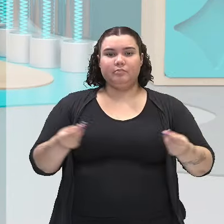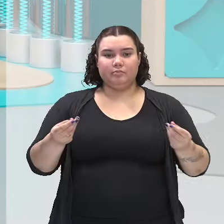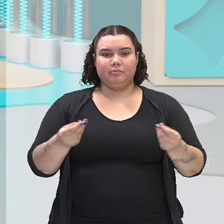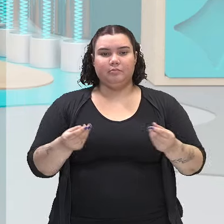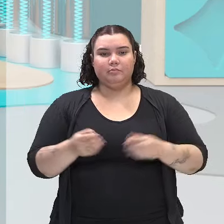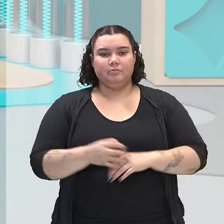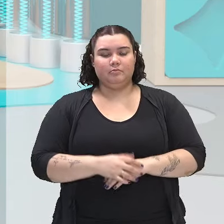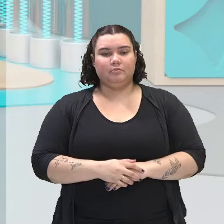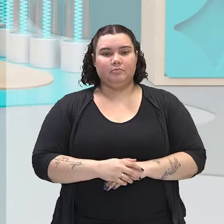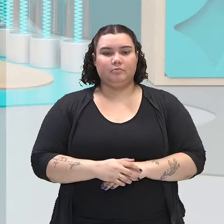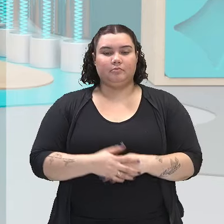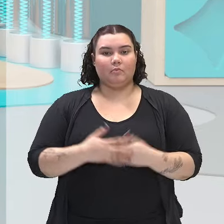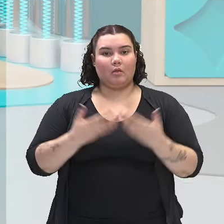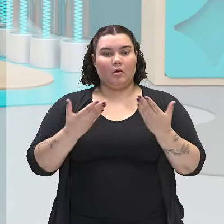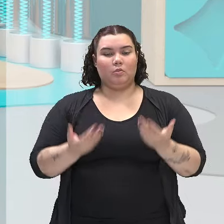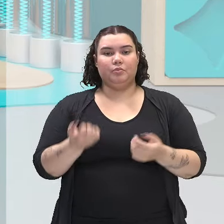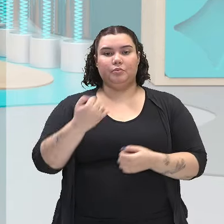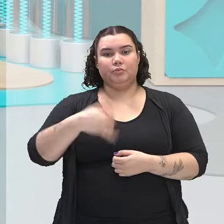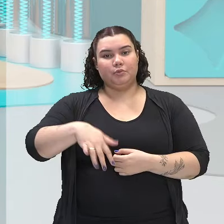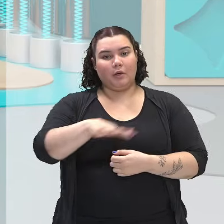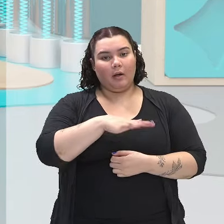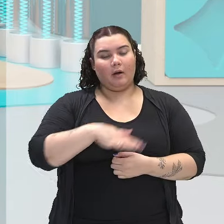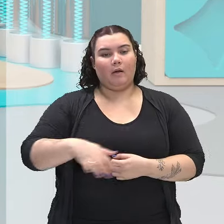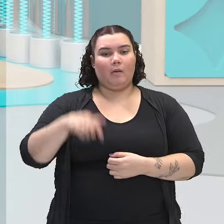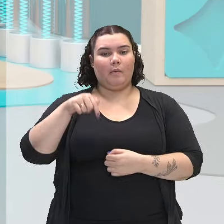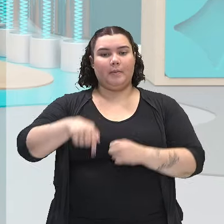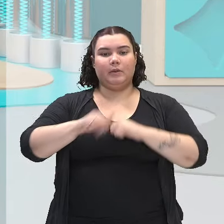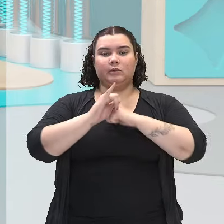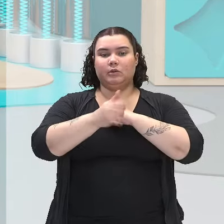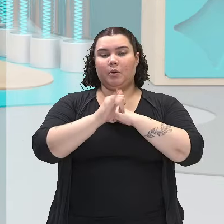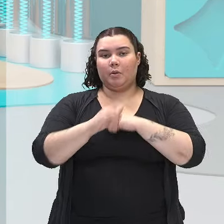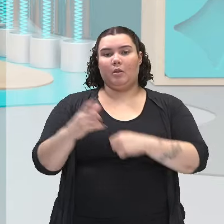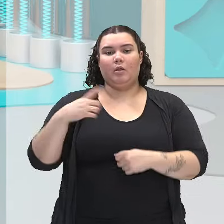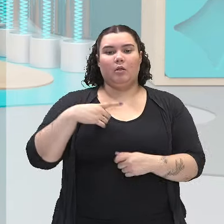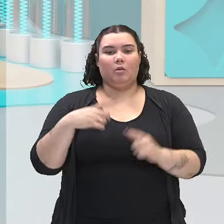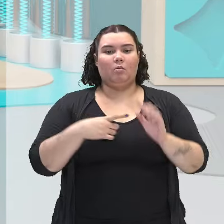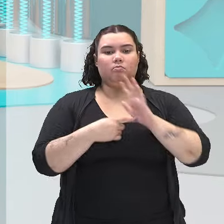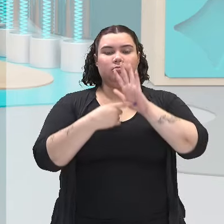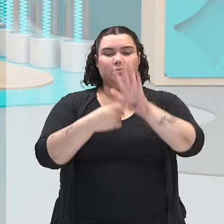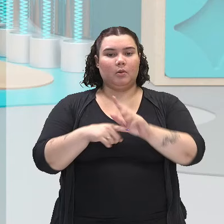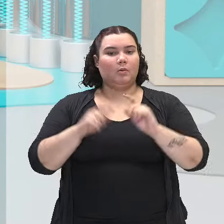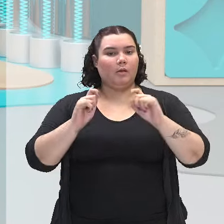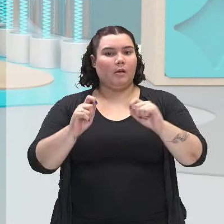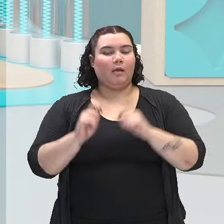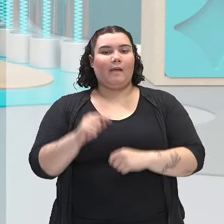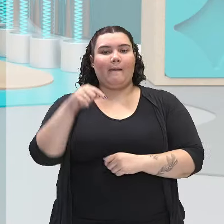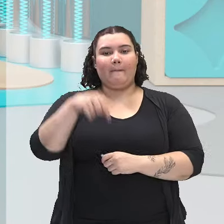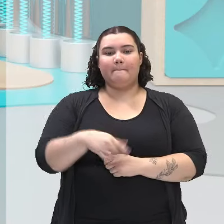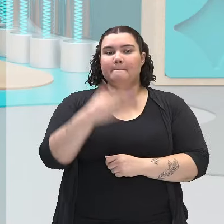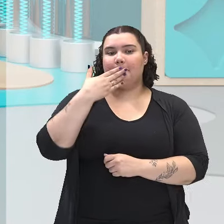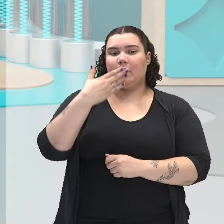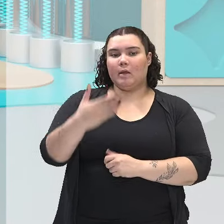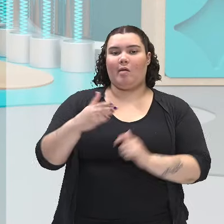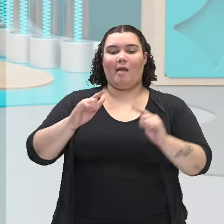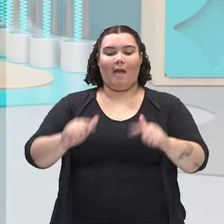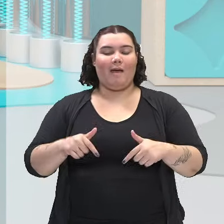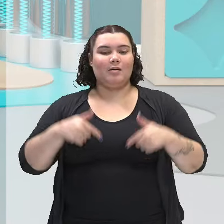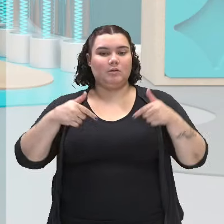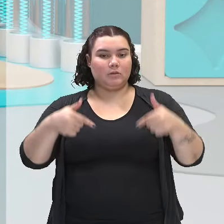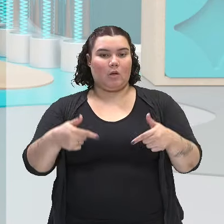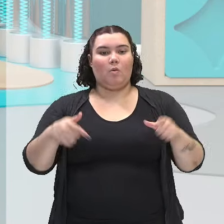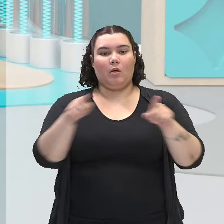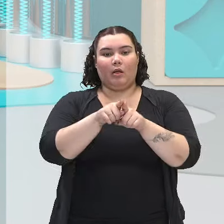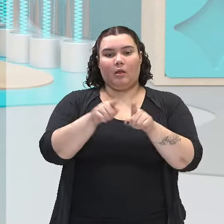No geral, a crônica transmite um apelo à ação e à